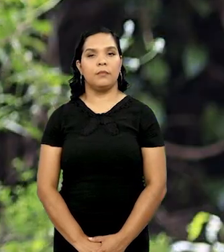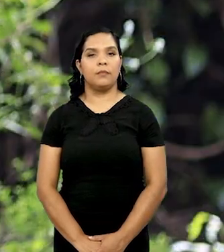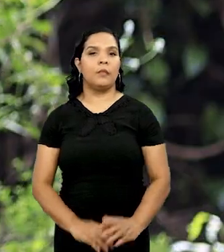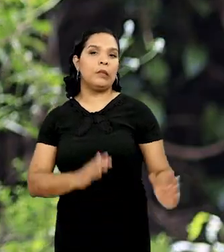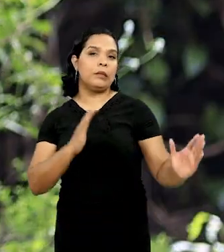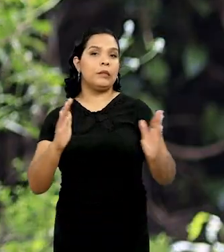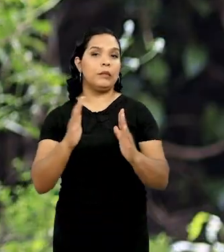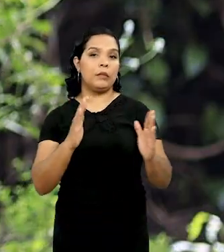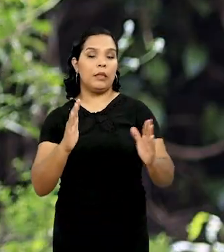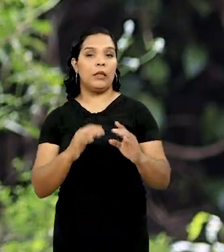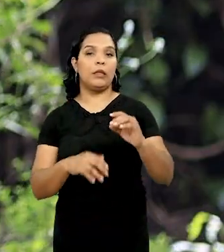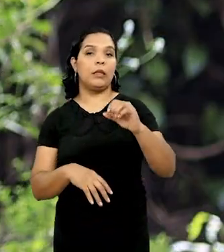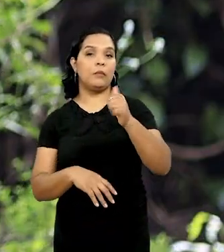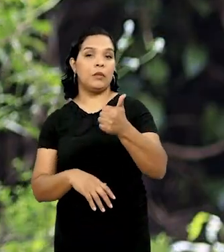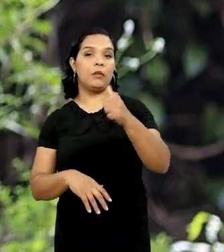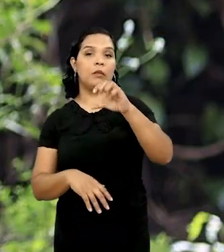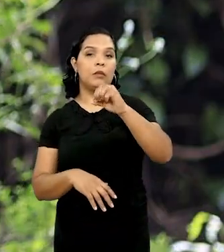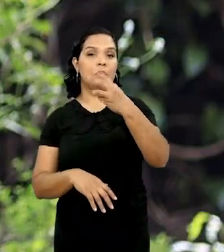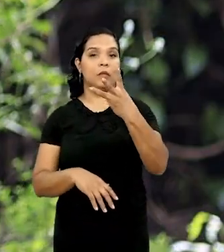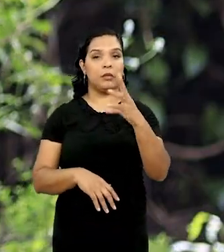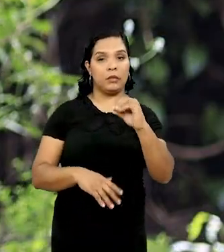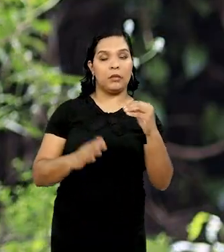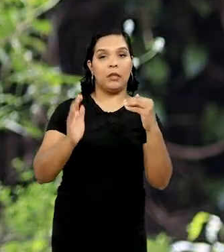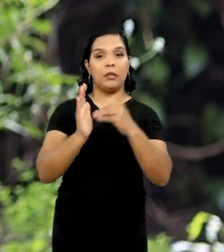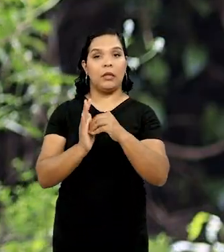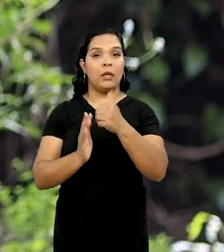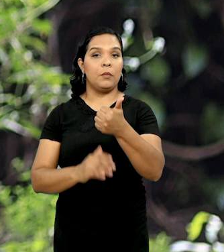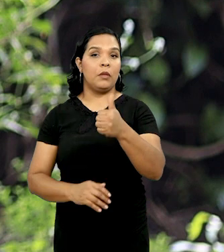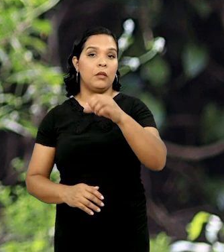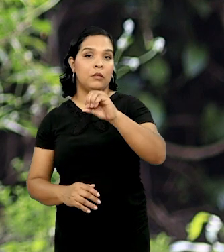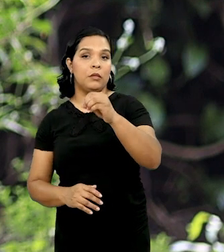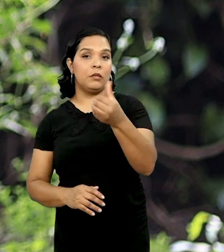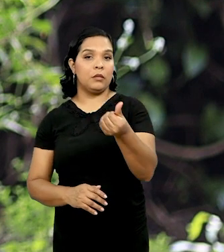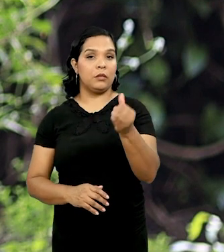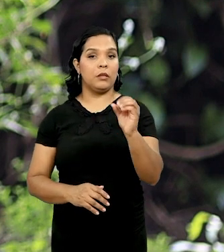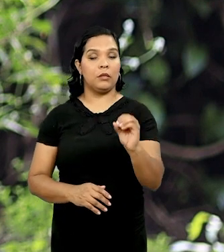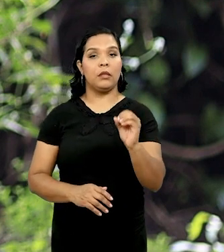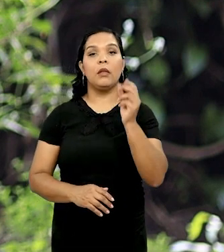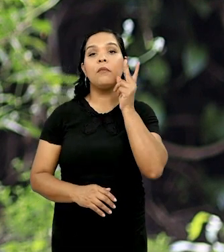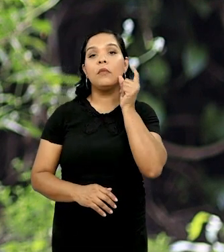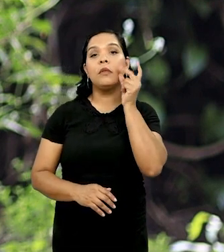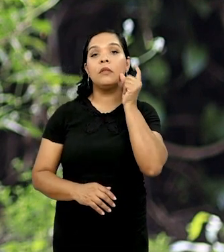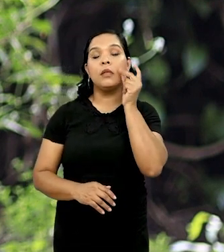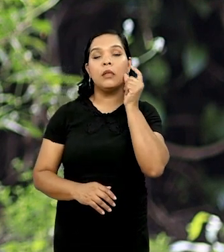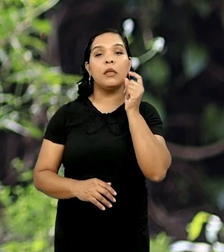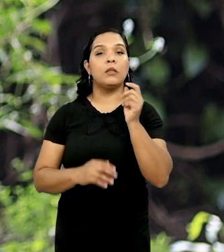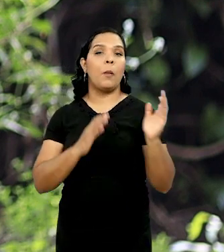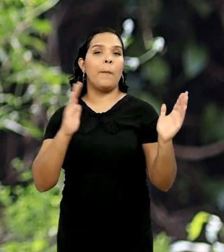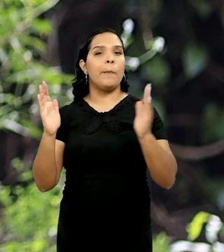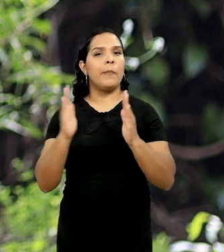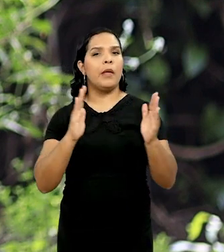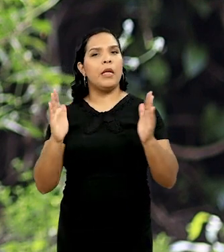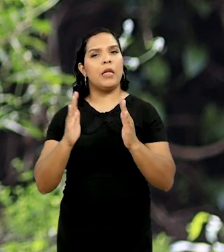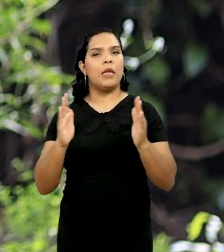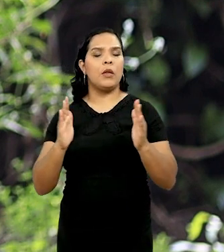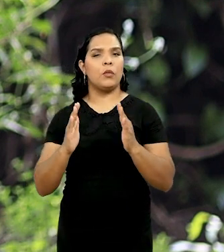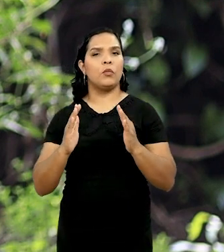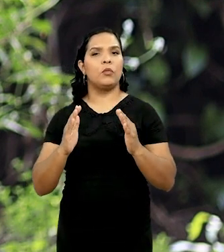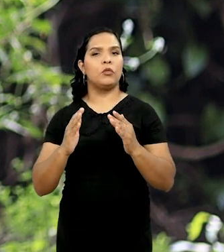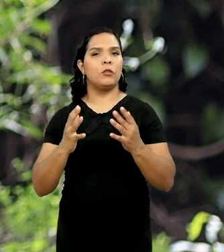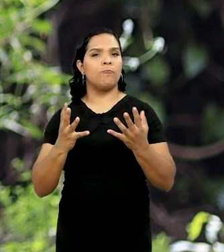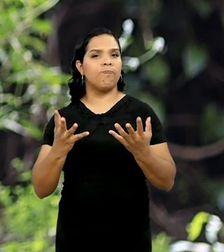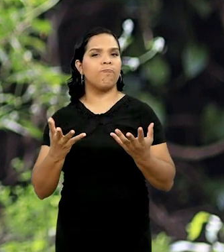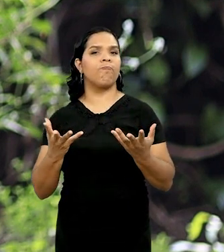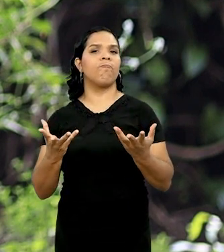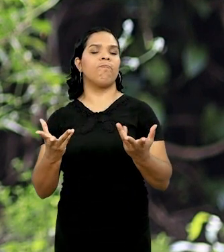Entre as décadas de 1930 a 1960, Fortaleza, no Ceará, passou por um período de modernização,